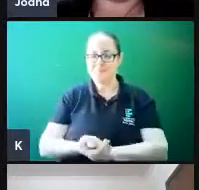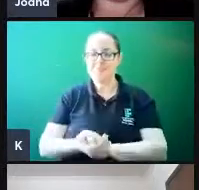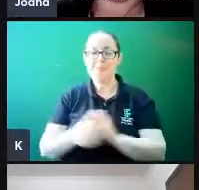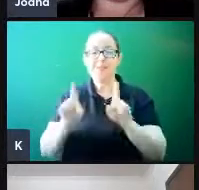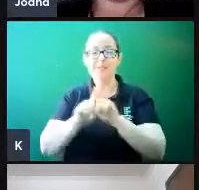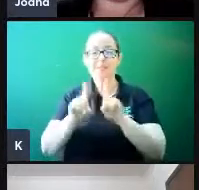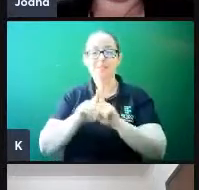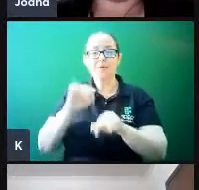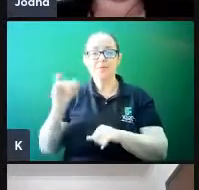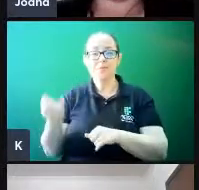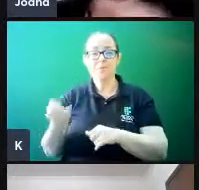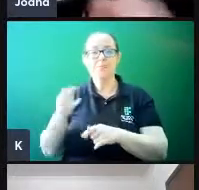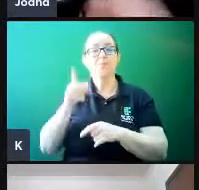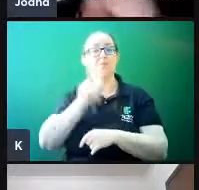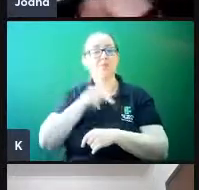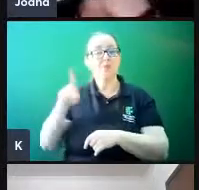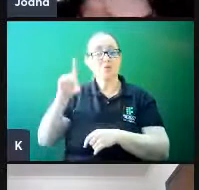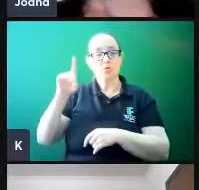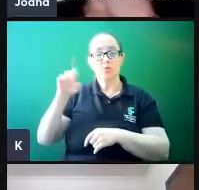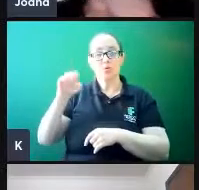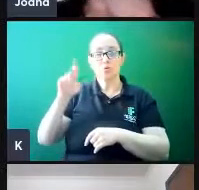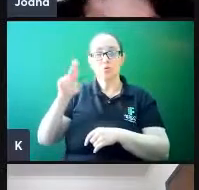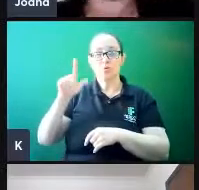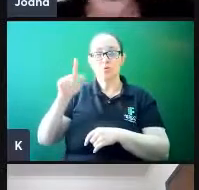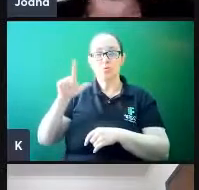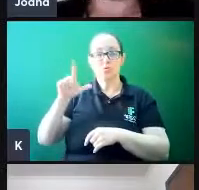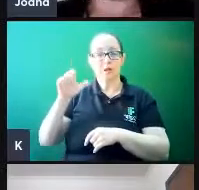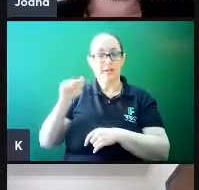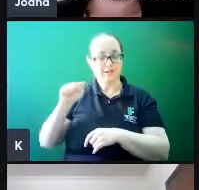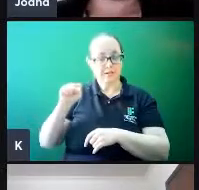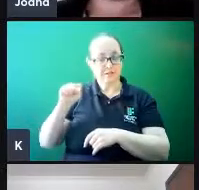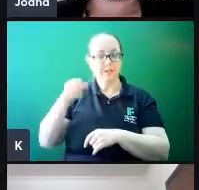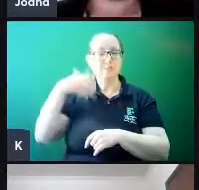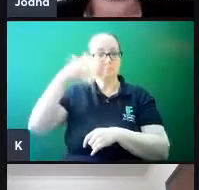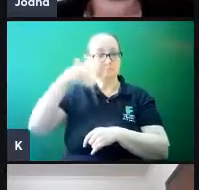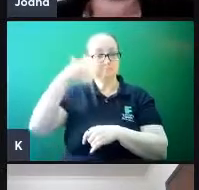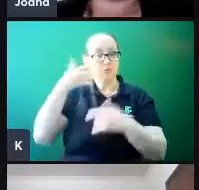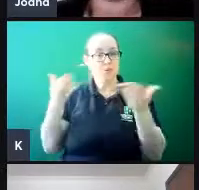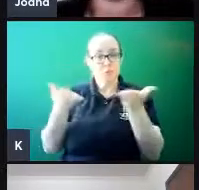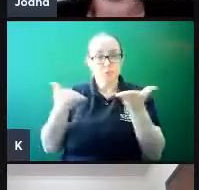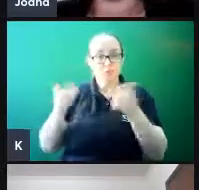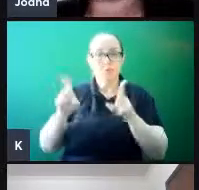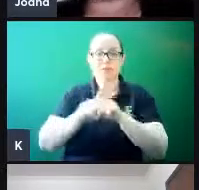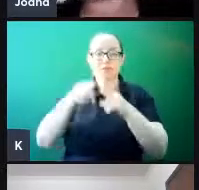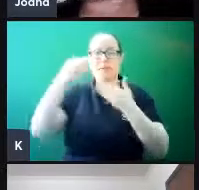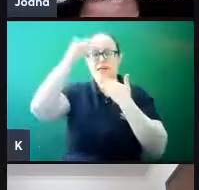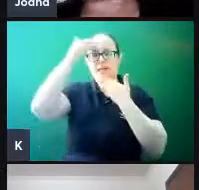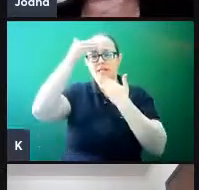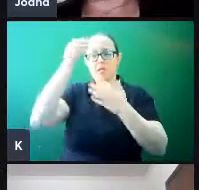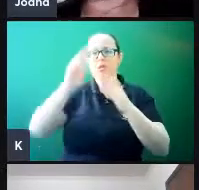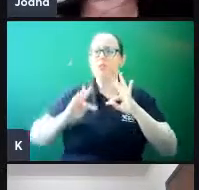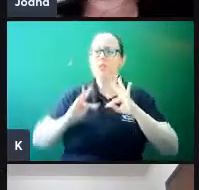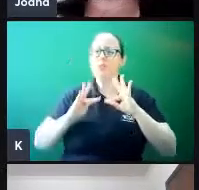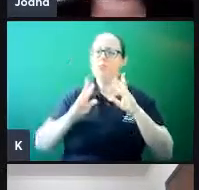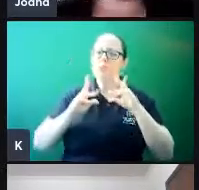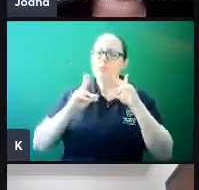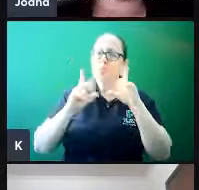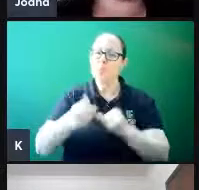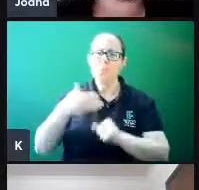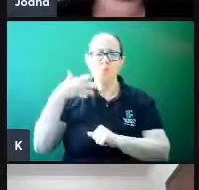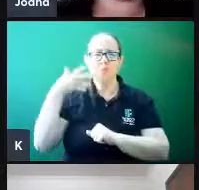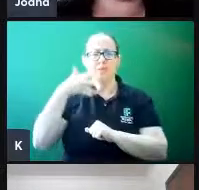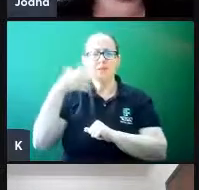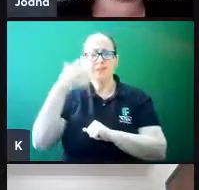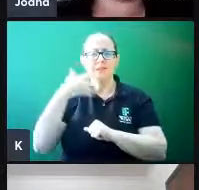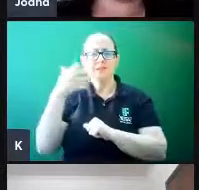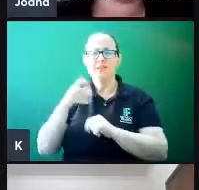presença do professor Douglas, palestrante de hoje, eu agradeço aí também a todos os palestrantes que estarão conosco aí nesses